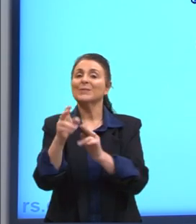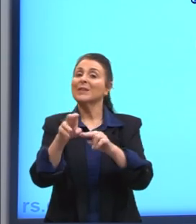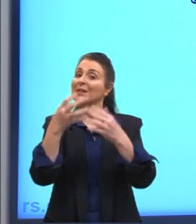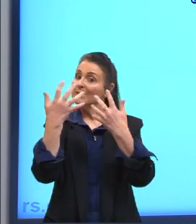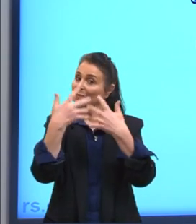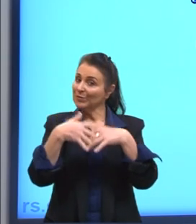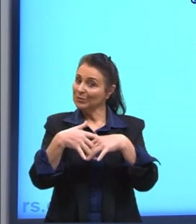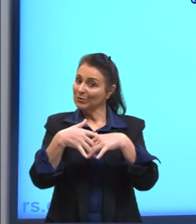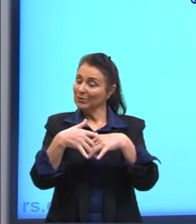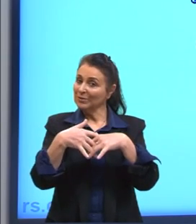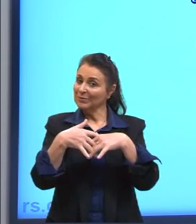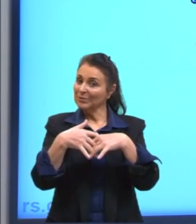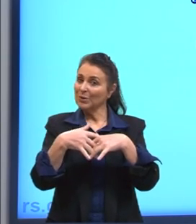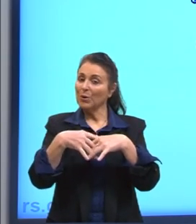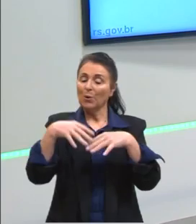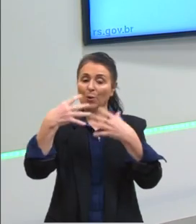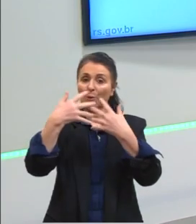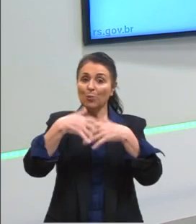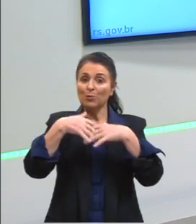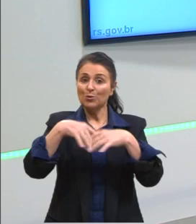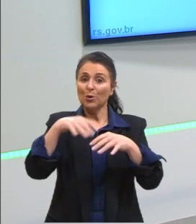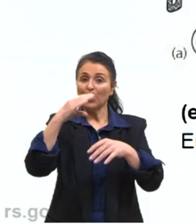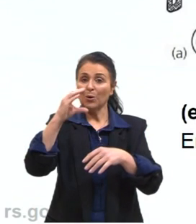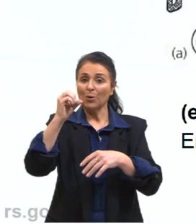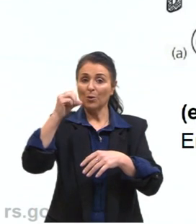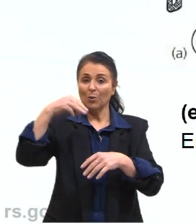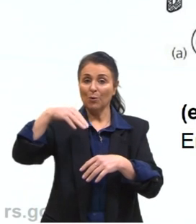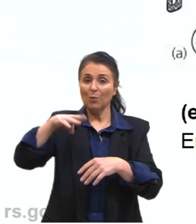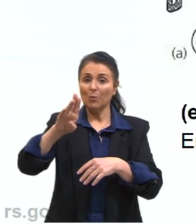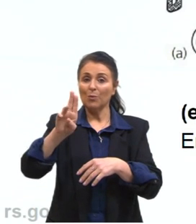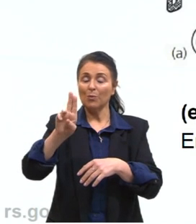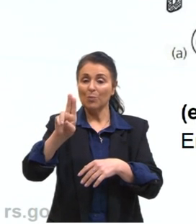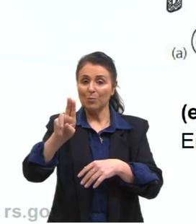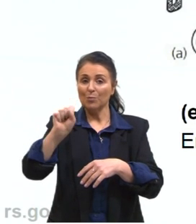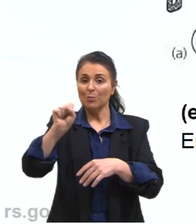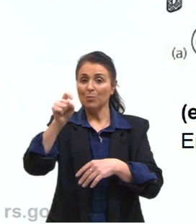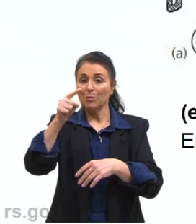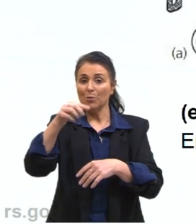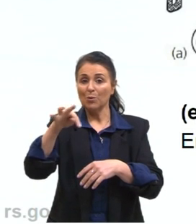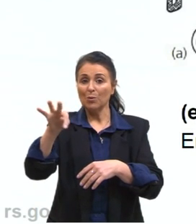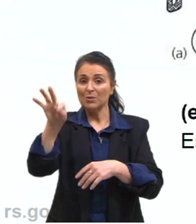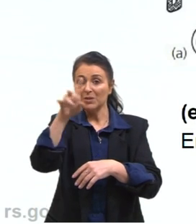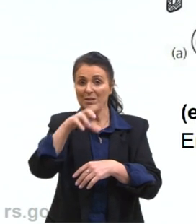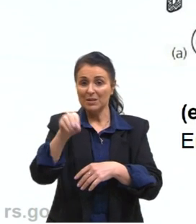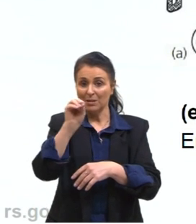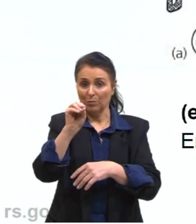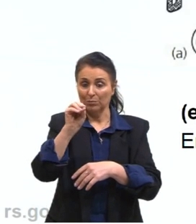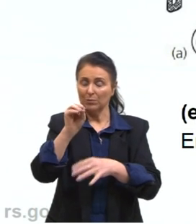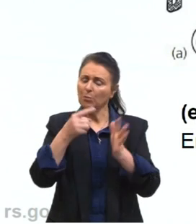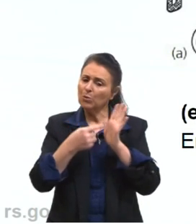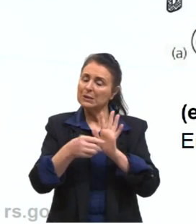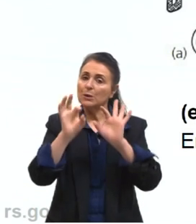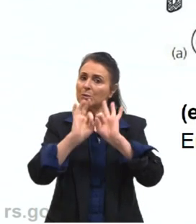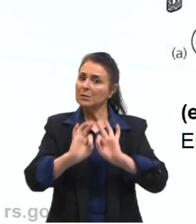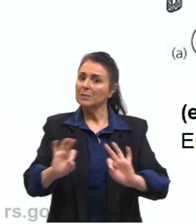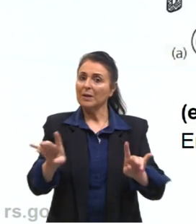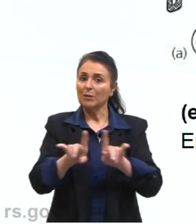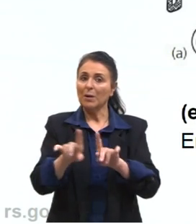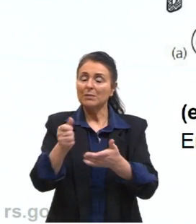funciona o nosso motor a combustão, Claro que aqui a gente está trazendo de uma forma mais simplificada, né? Mas,